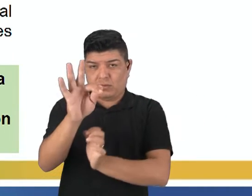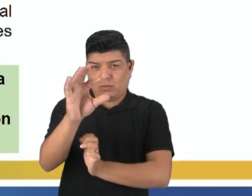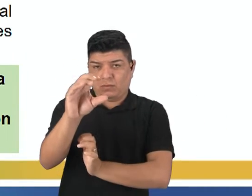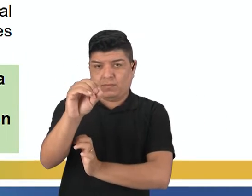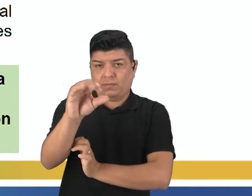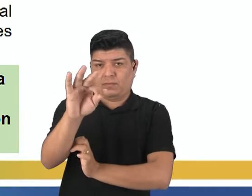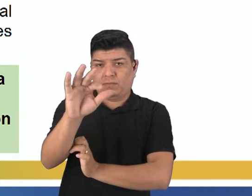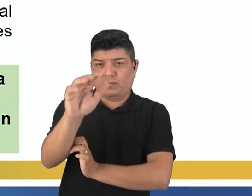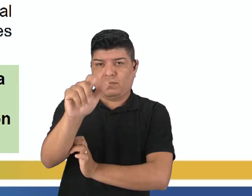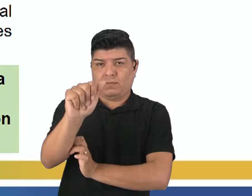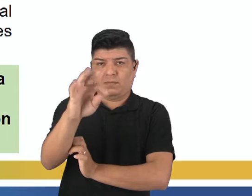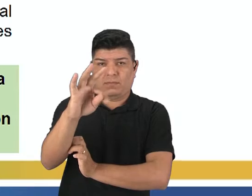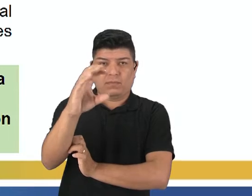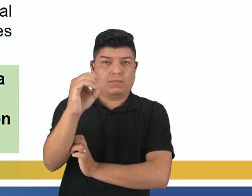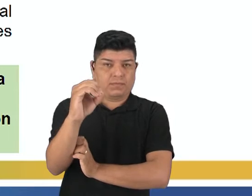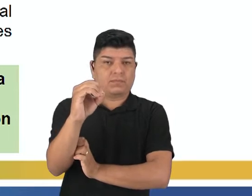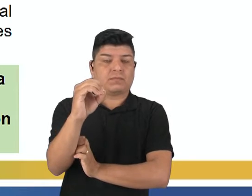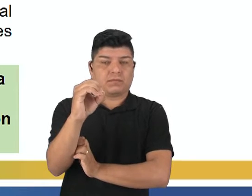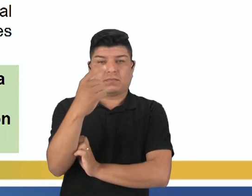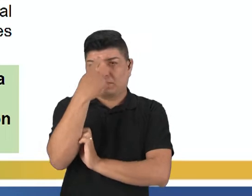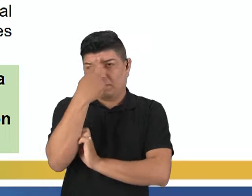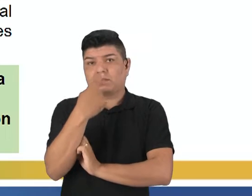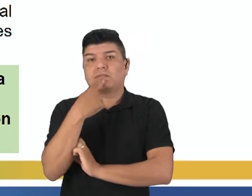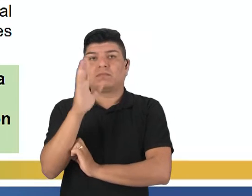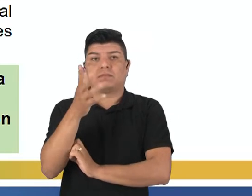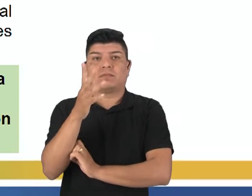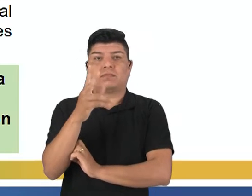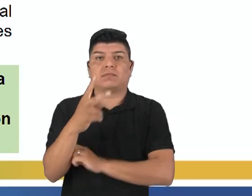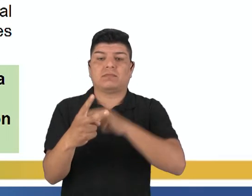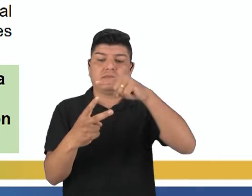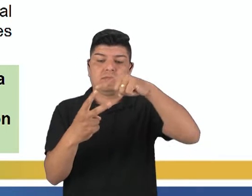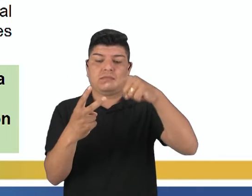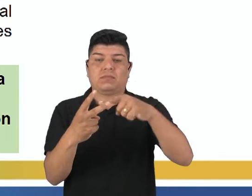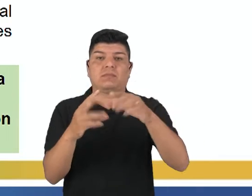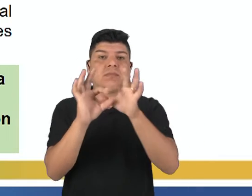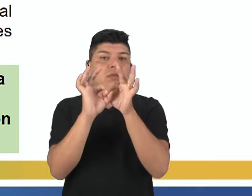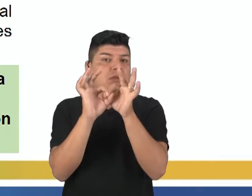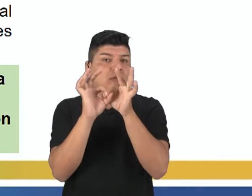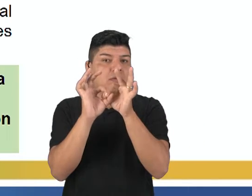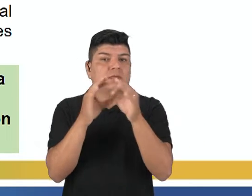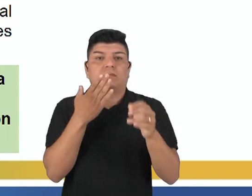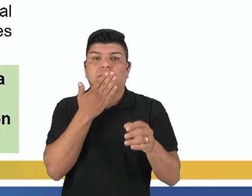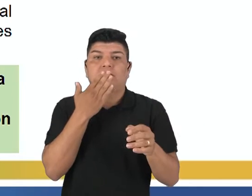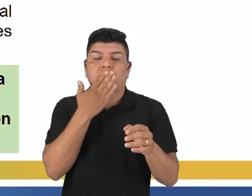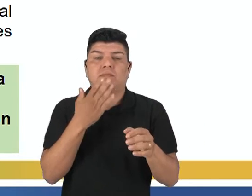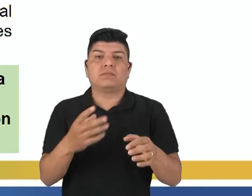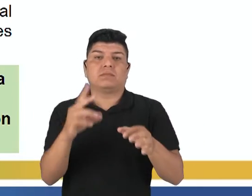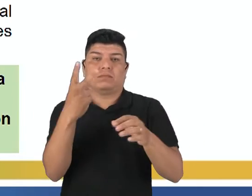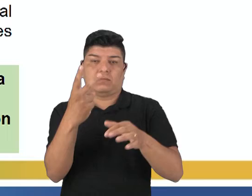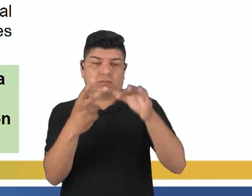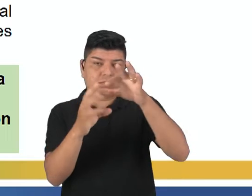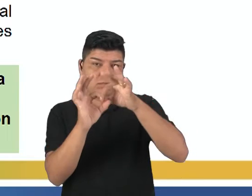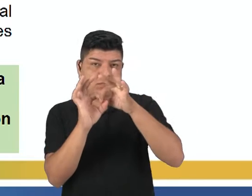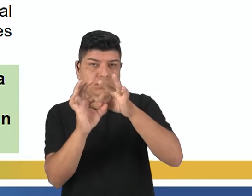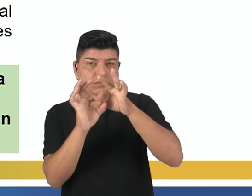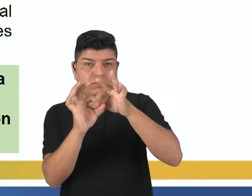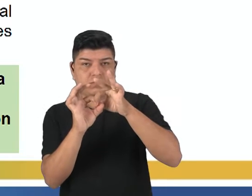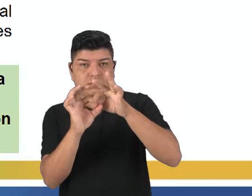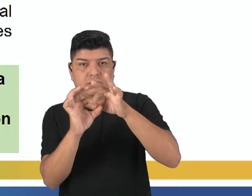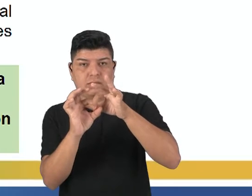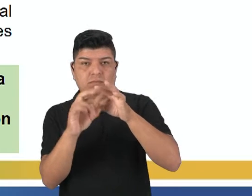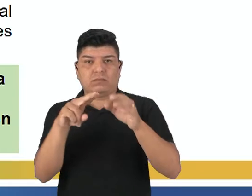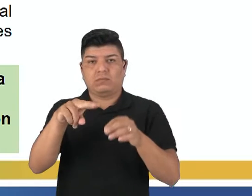gente viu lá atrás na figura. Ligando dois açúcares e dois nucleotídeos. Ou seja, existe o grupo